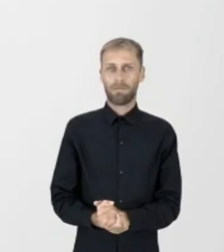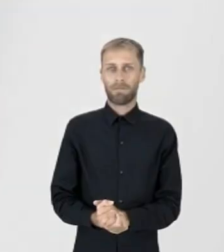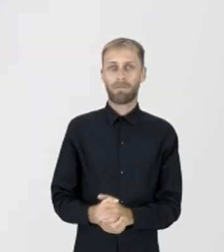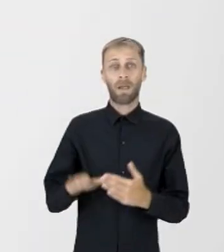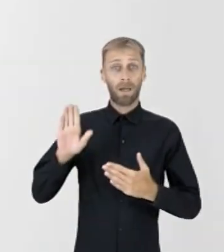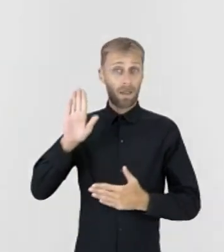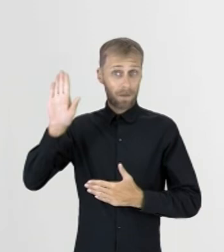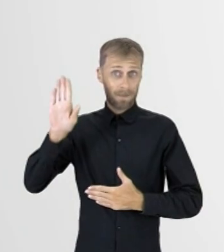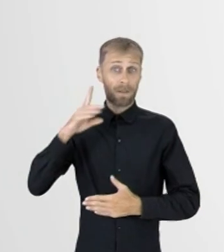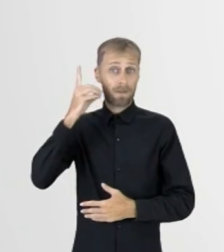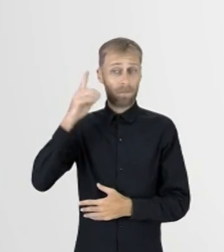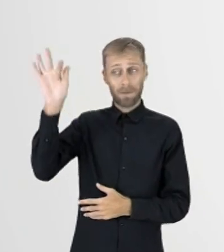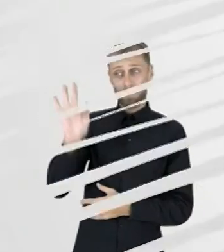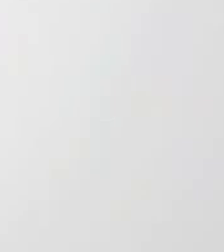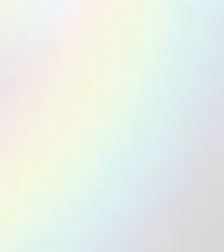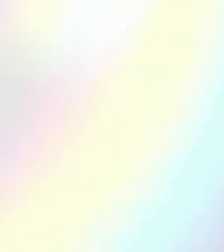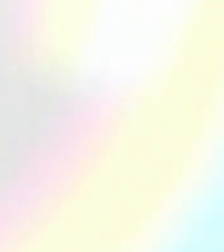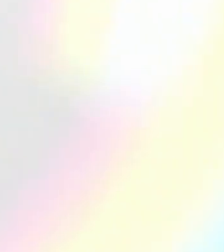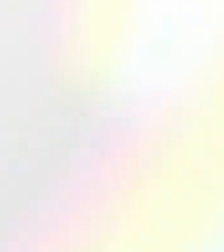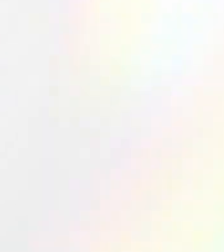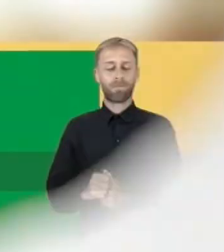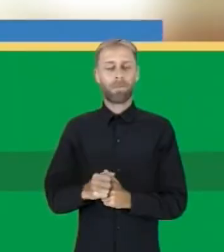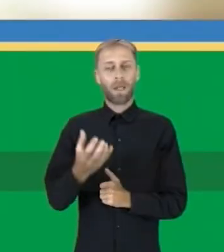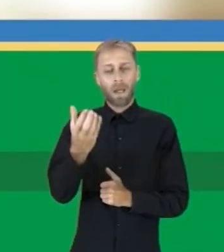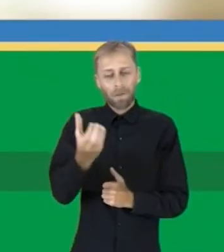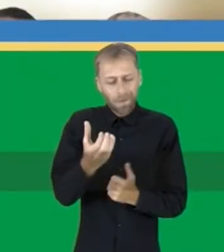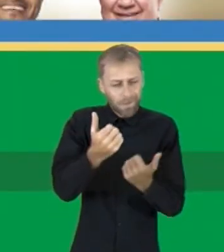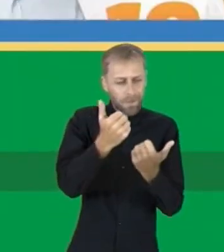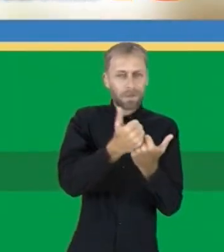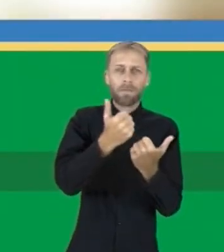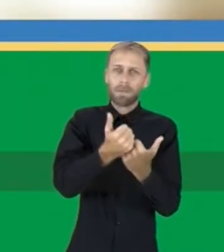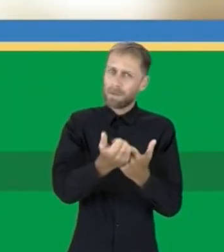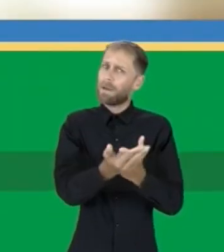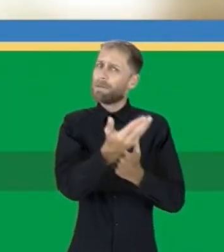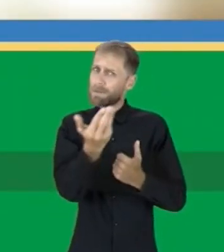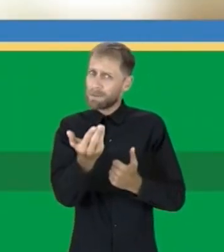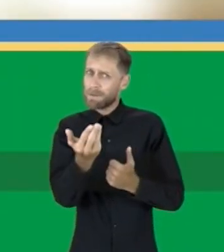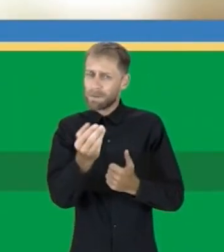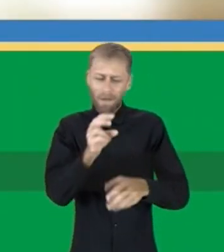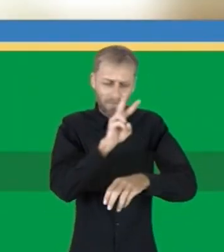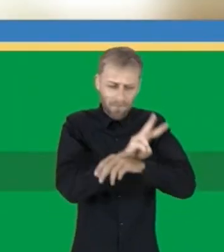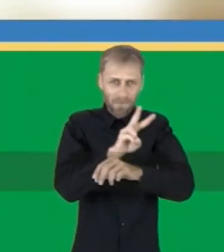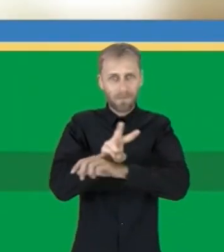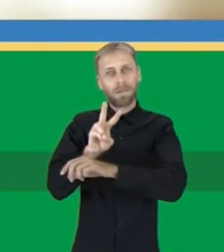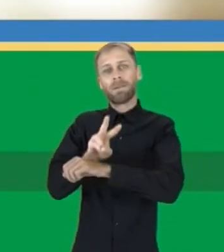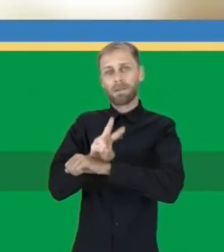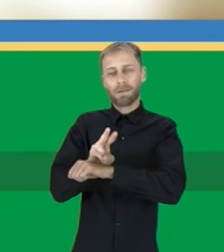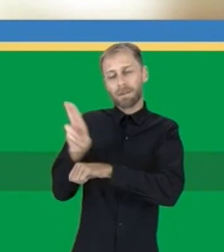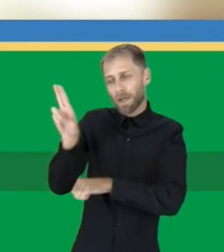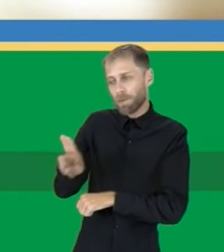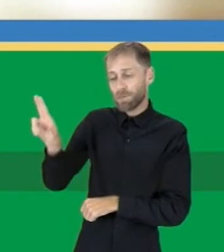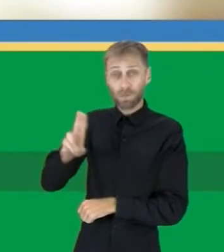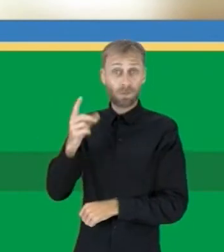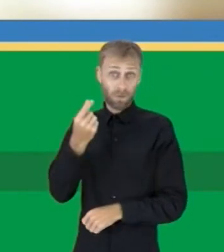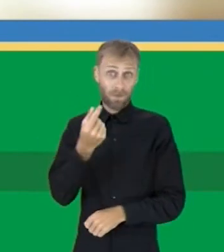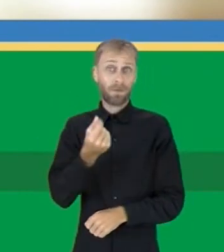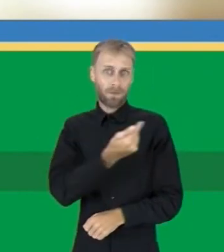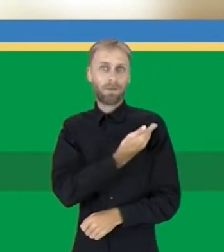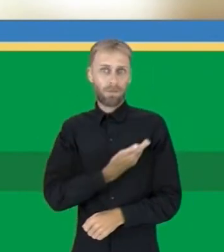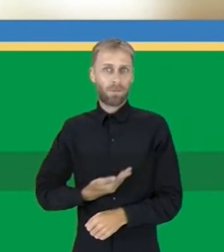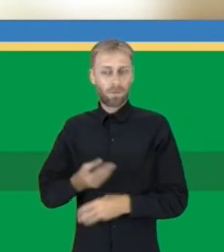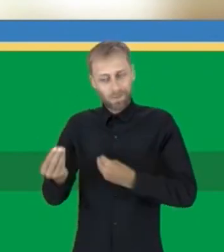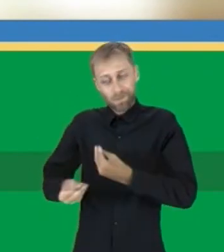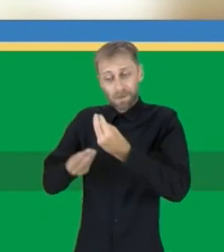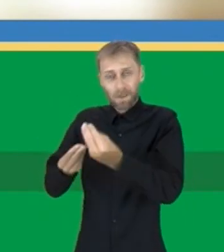Candidatos a deputado federal Do PPP Me coloca a sua disposição Para legislar Fiscalizar a aplicação Dos recursos da União